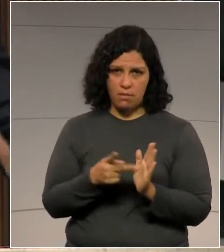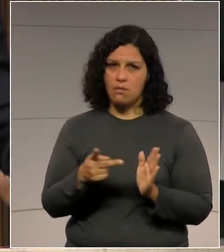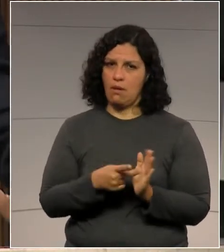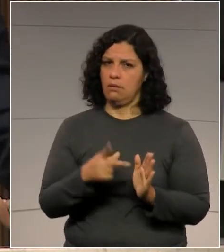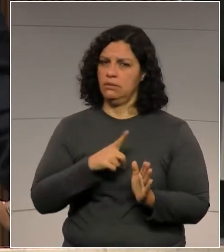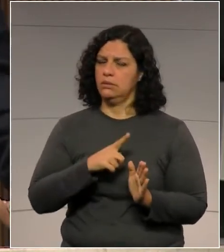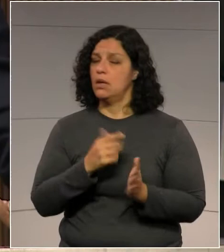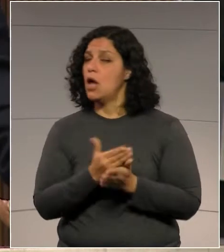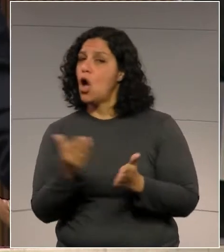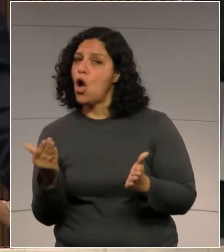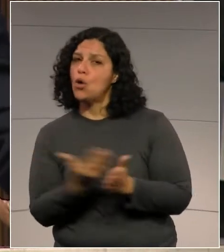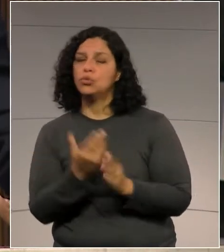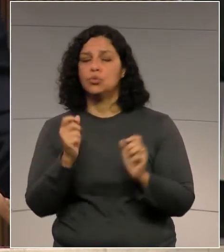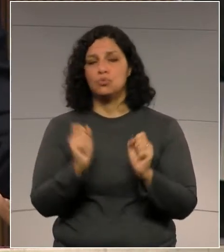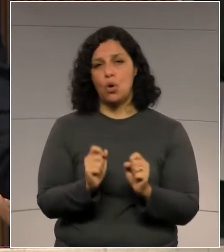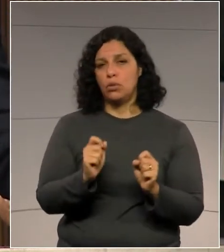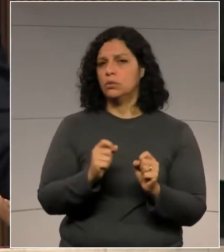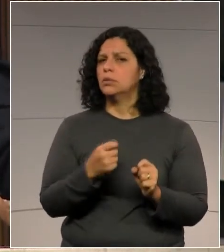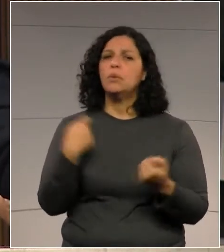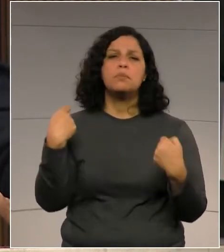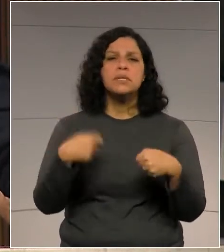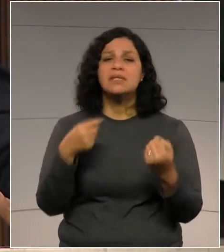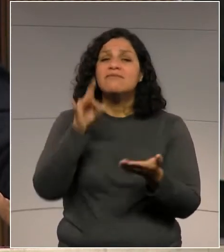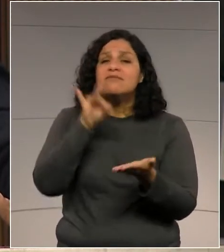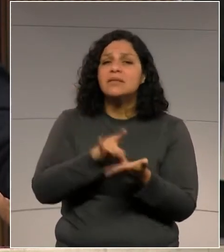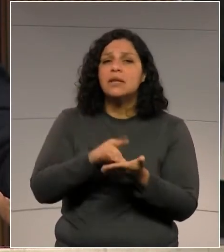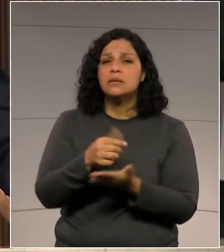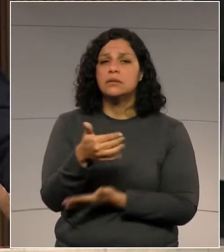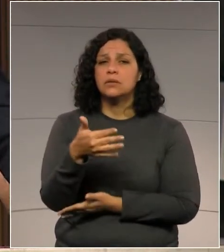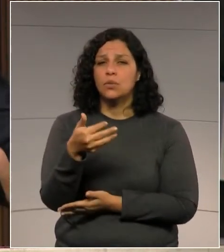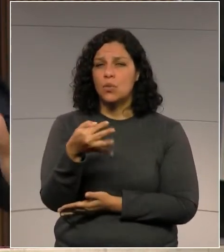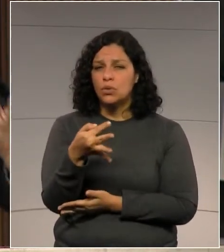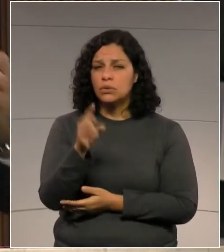Não necessariamente precisa cobrar 14% de todo mundo.